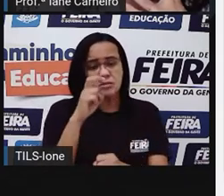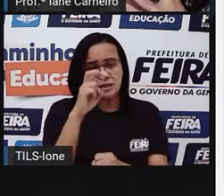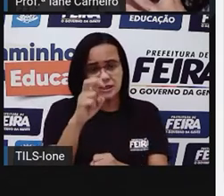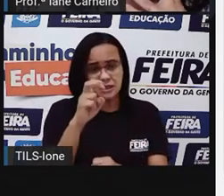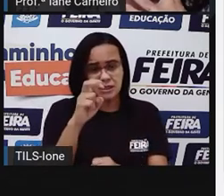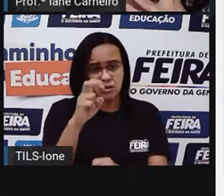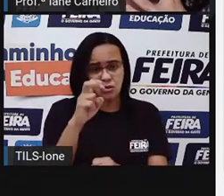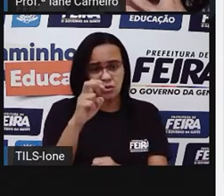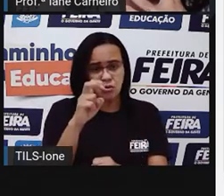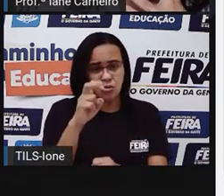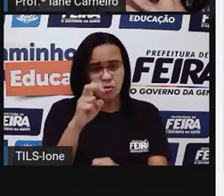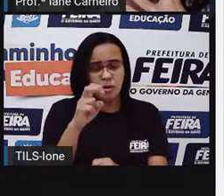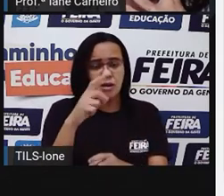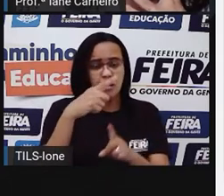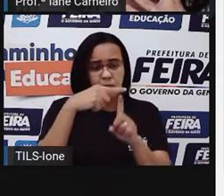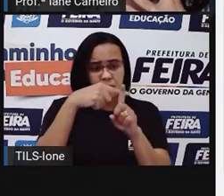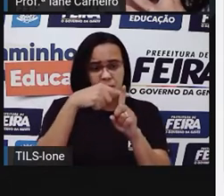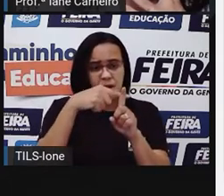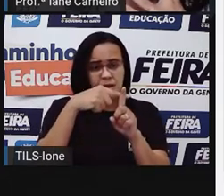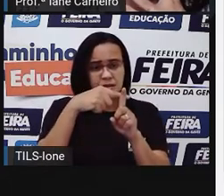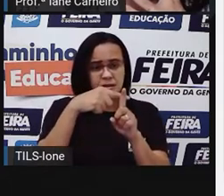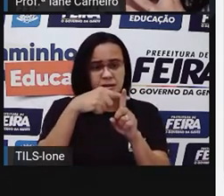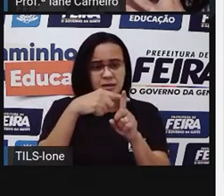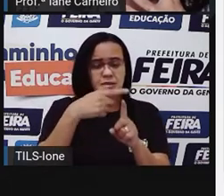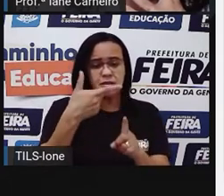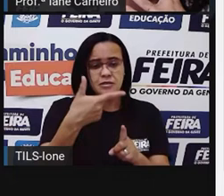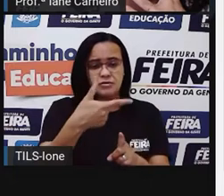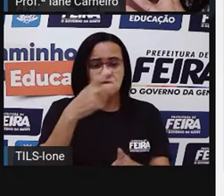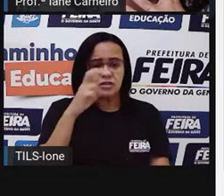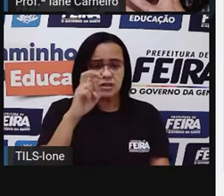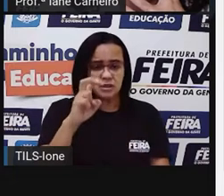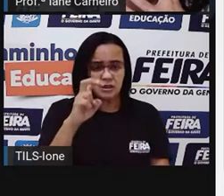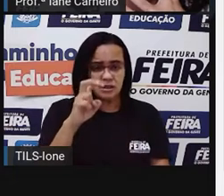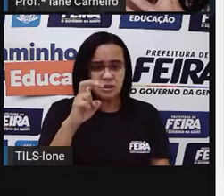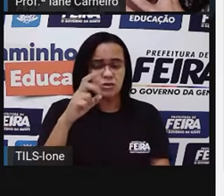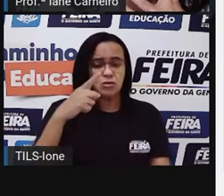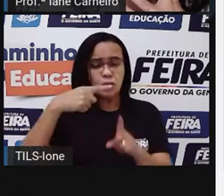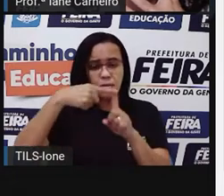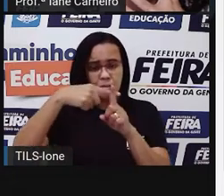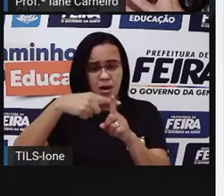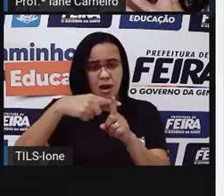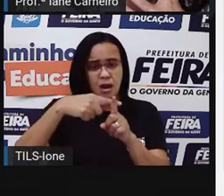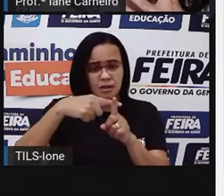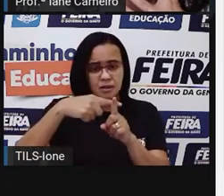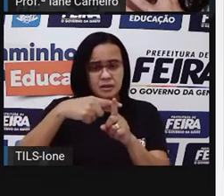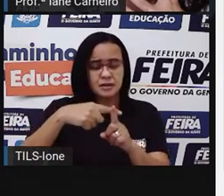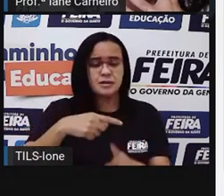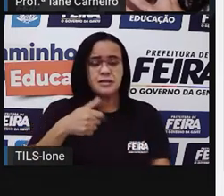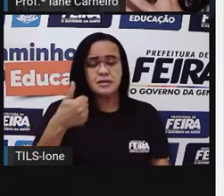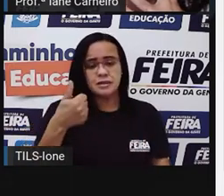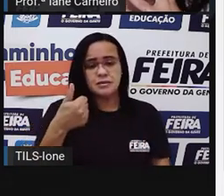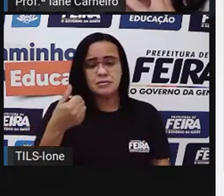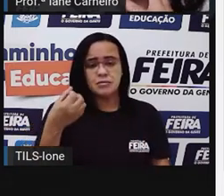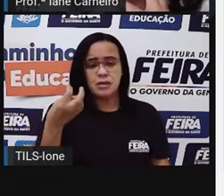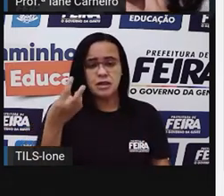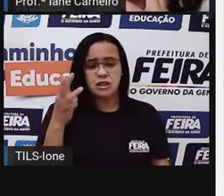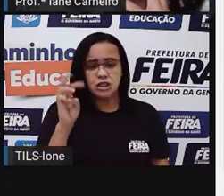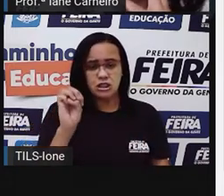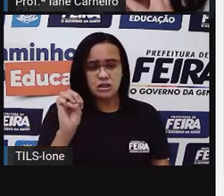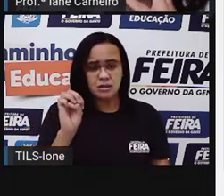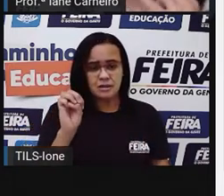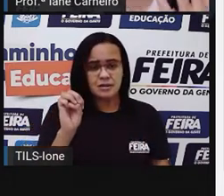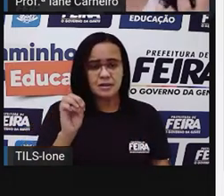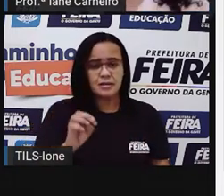mais 25, mais 30. Quanto é que tem no total?